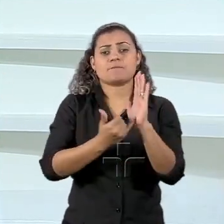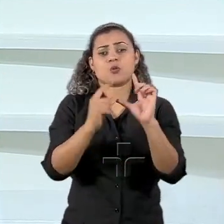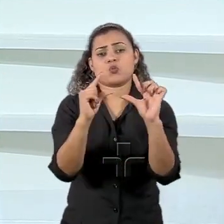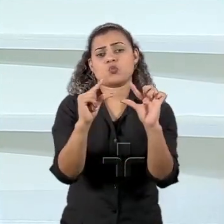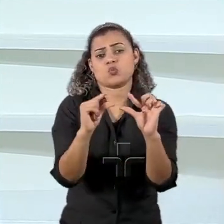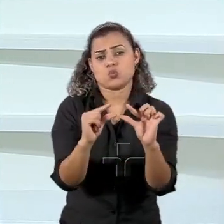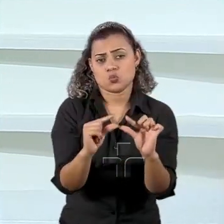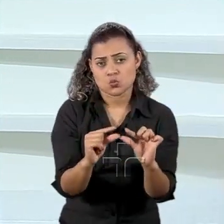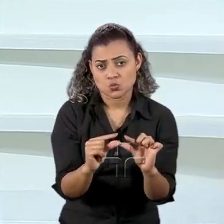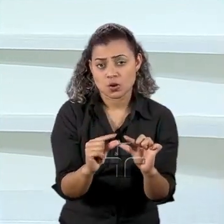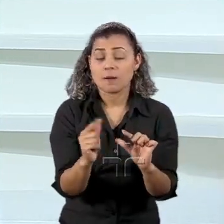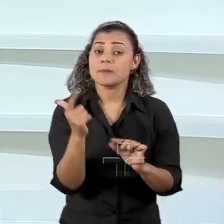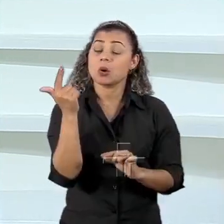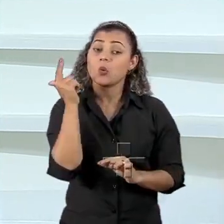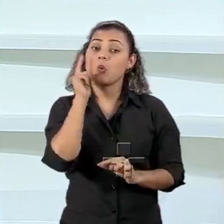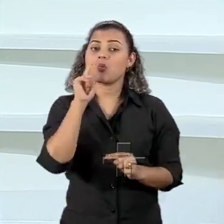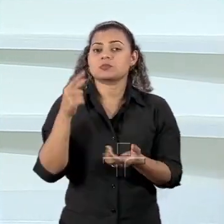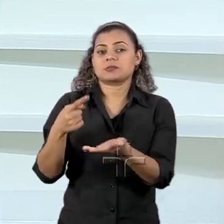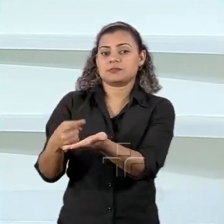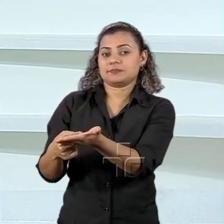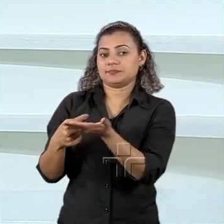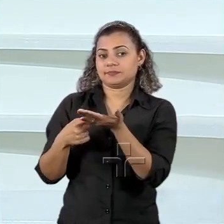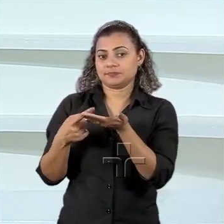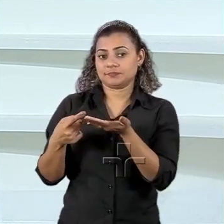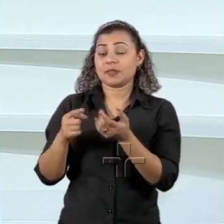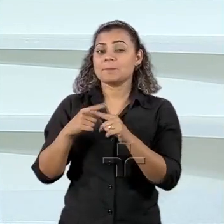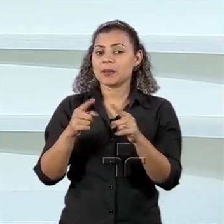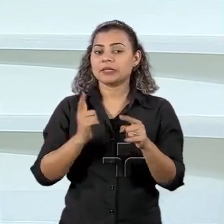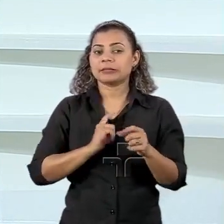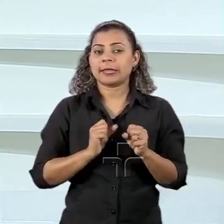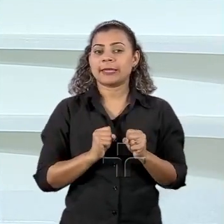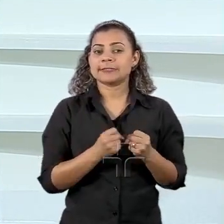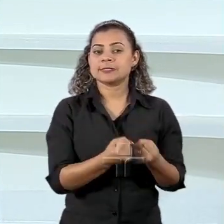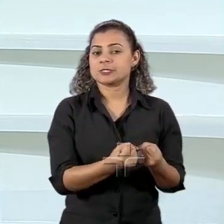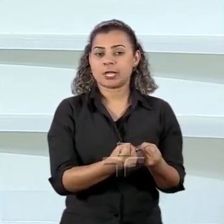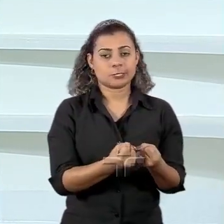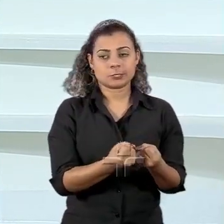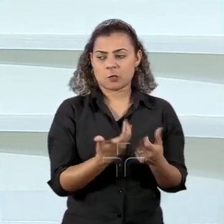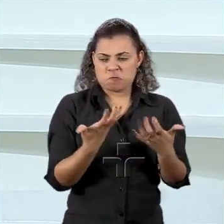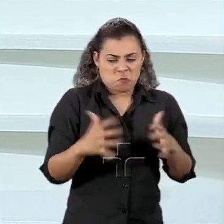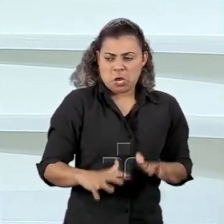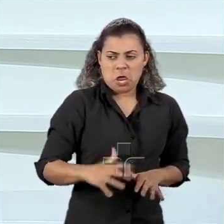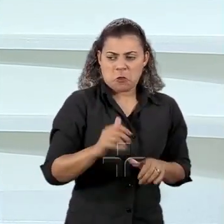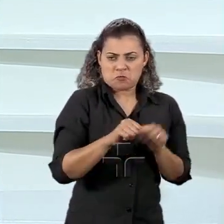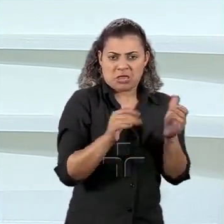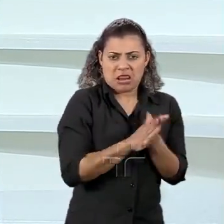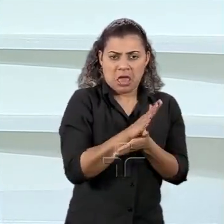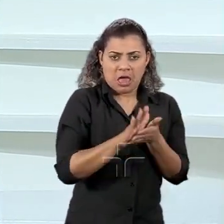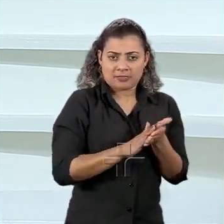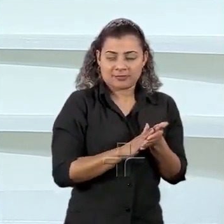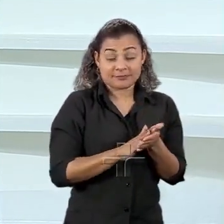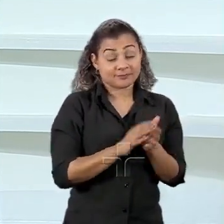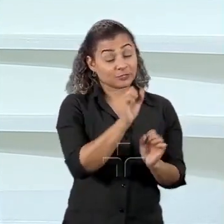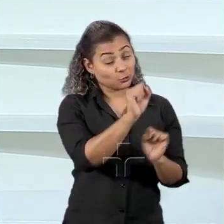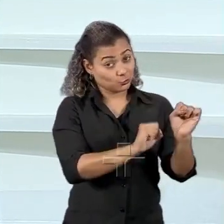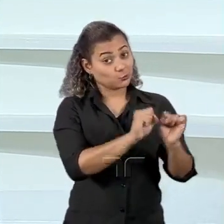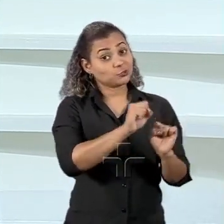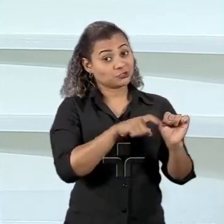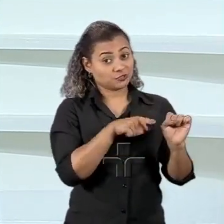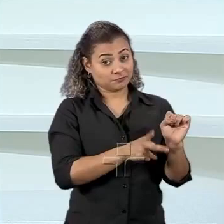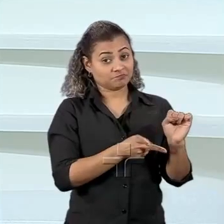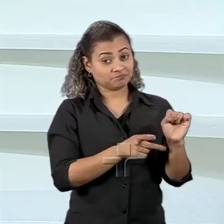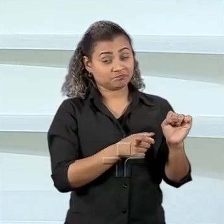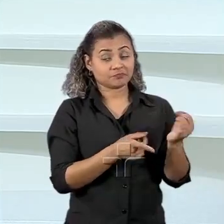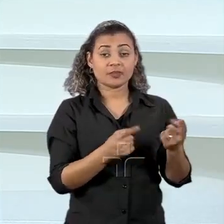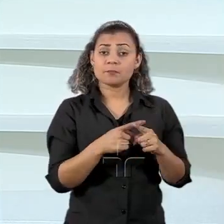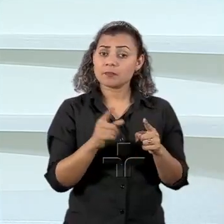padrão tarifário, mas há muitas resistências em alguns setores, principalmente industriais. isso pode acontecer e acho